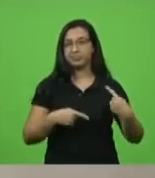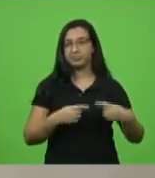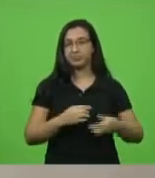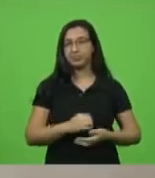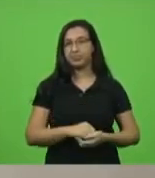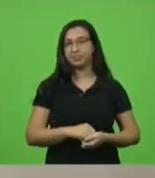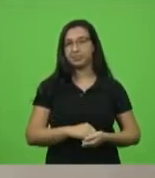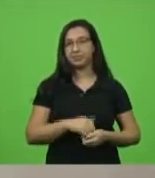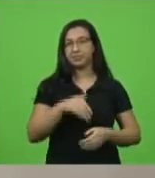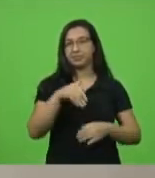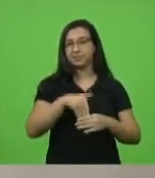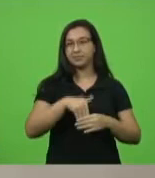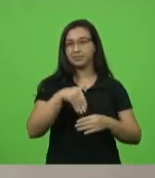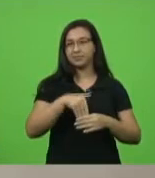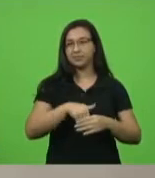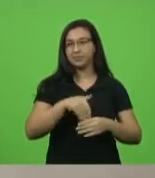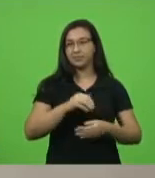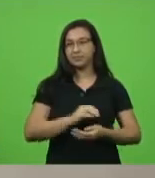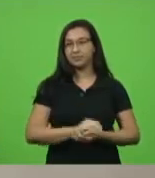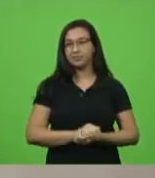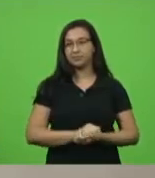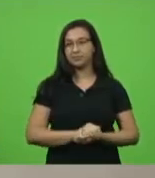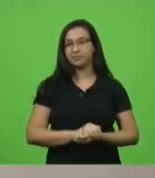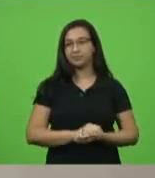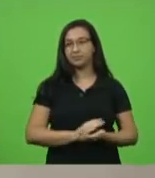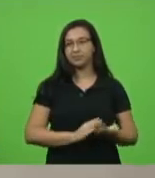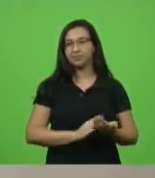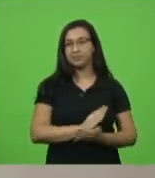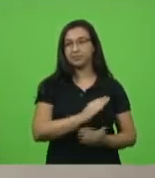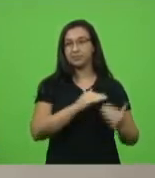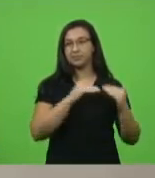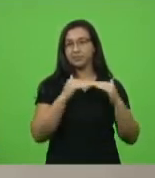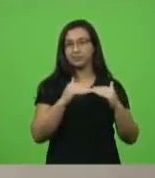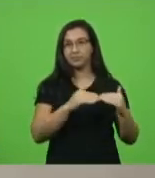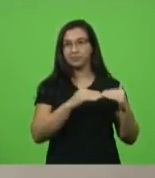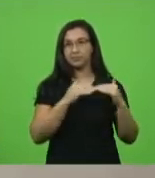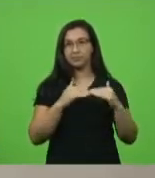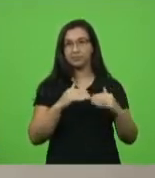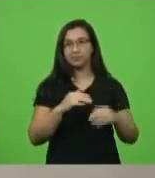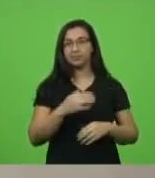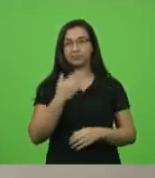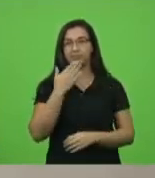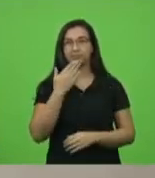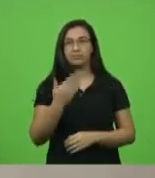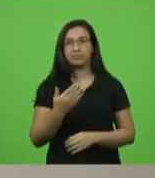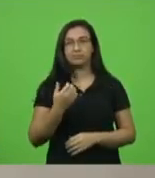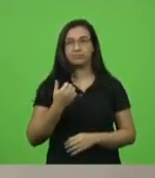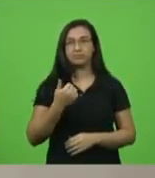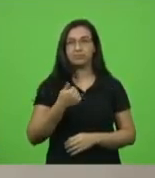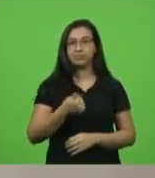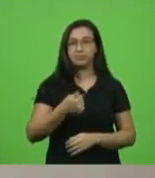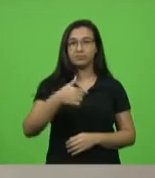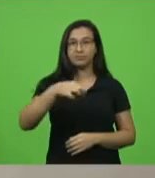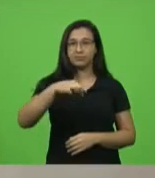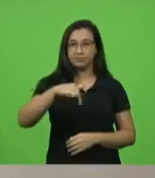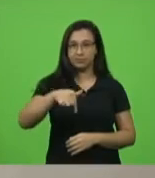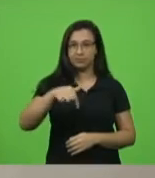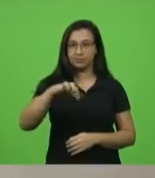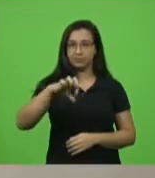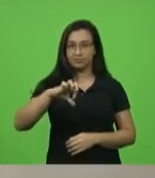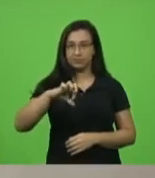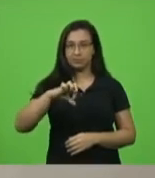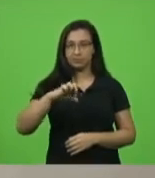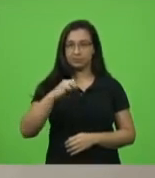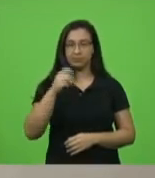votação, deputados que aprovam, permaneçam como se encontra. Aprovado por unanimidade, requerimentos. Requerimento 179, autor, deputado Márcio